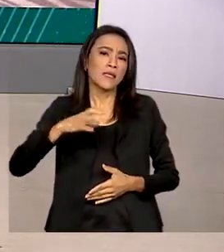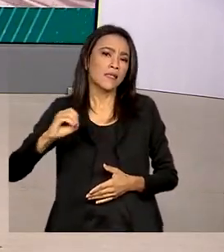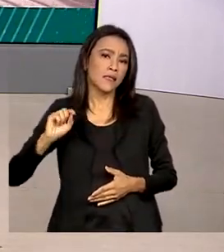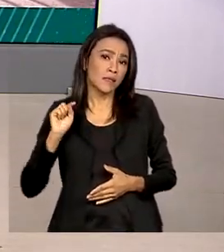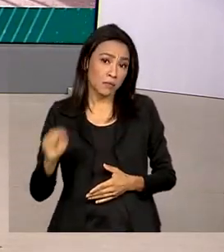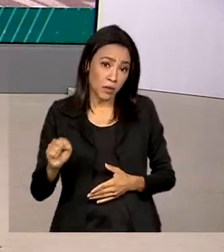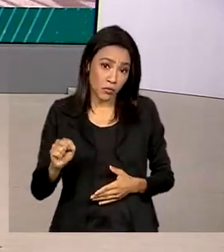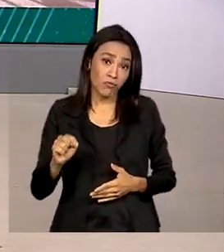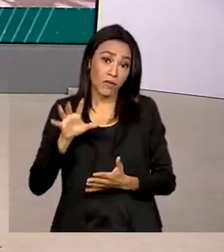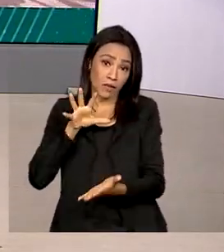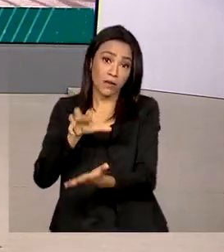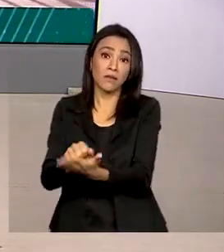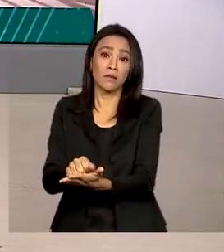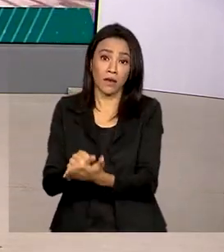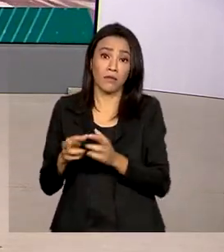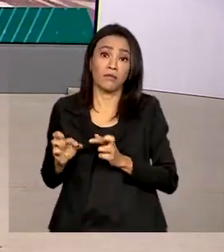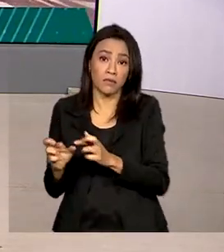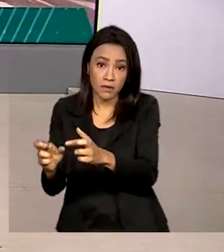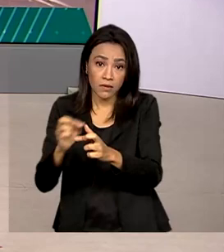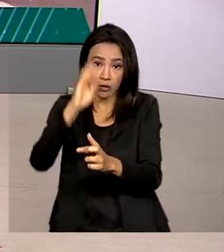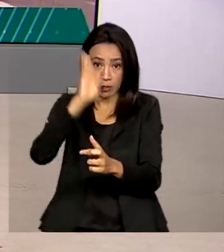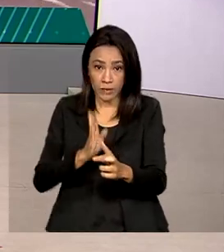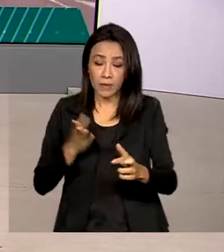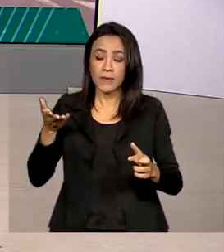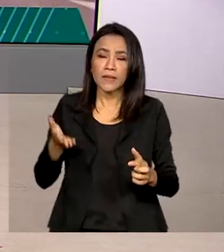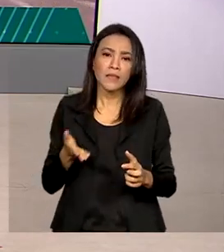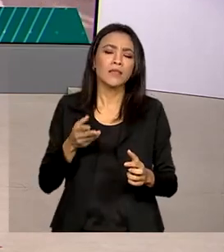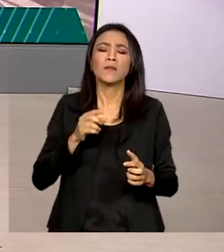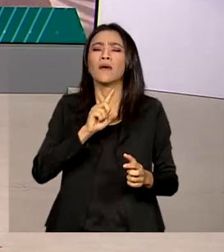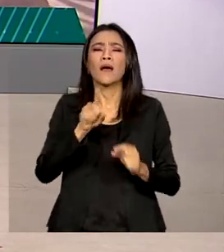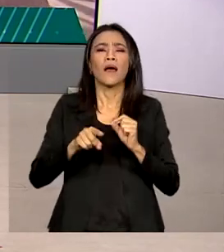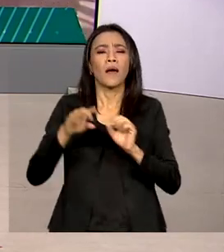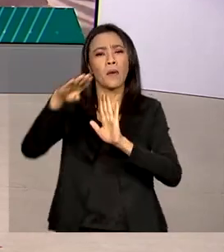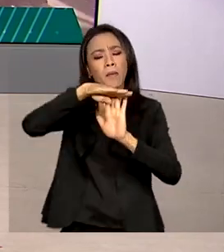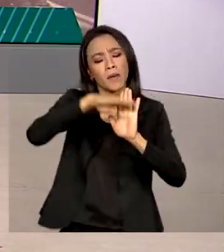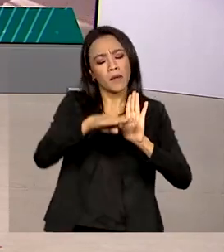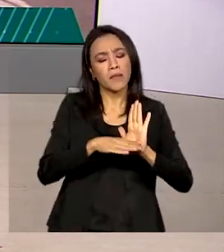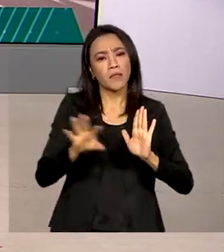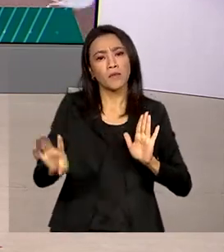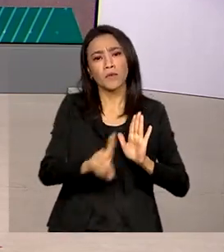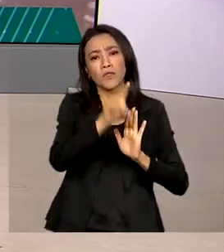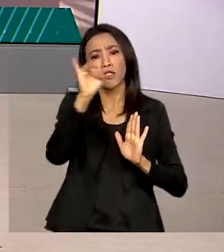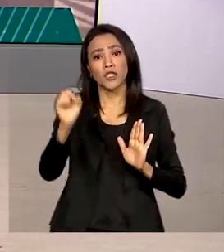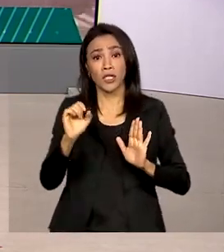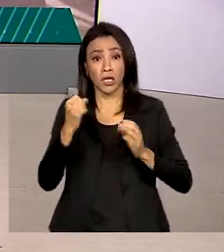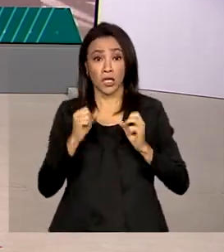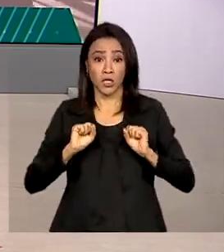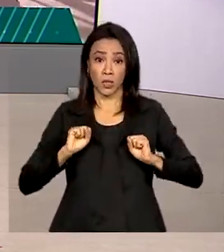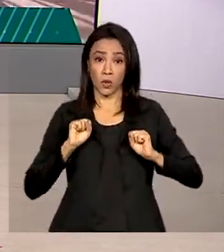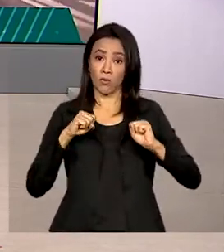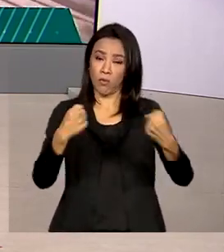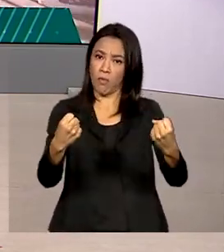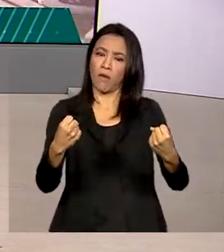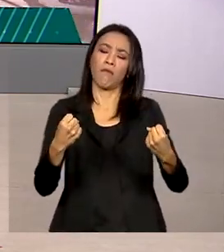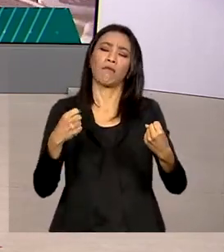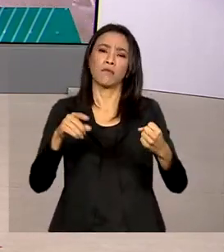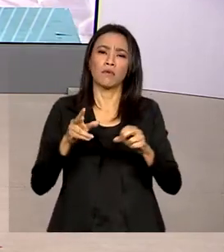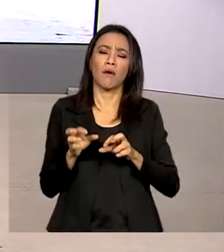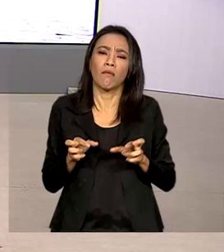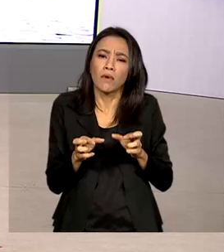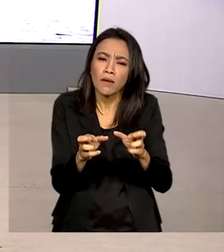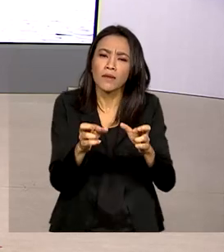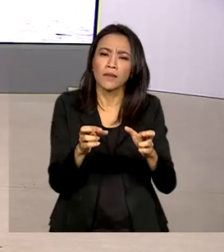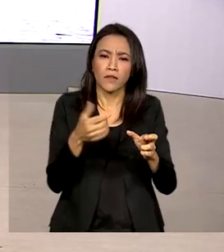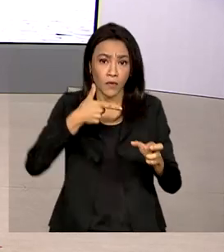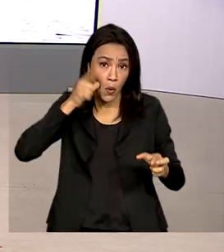registrados no país. A pesquisa faz parte da programação do Dia Nacional de Combate ao Câncer, celebrado ontem. Vamos saber os detalhes com Glauco de